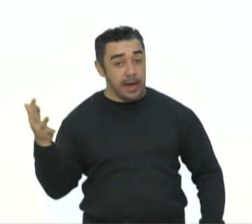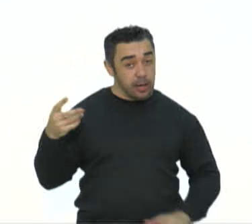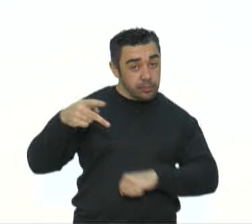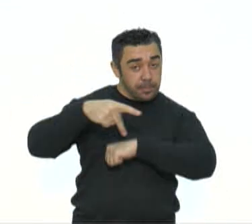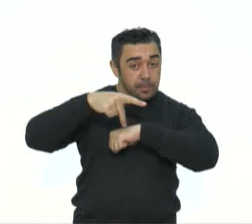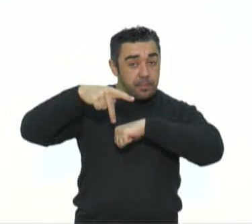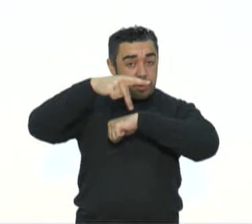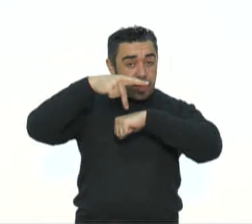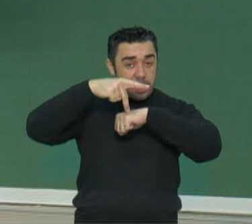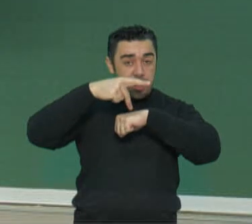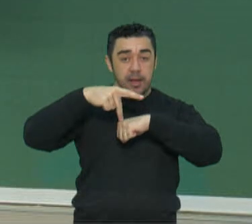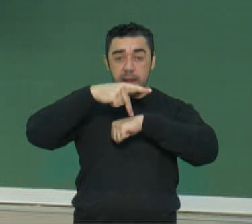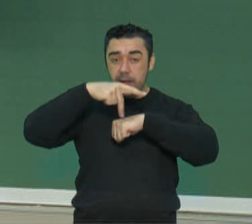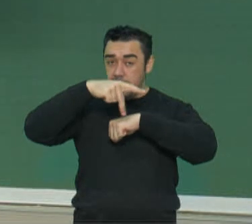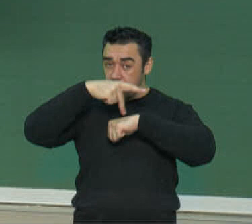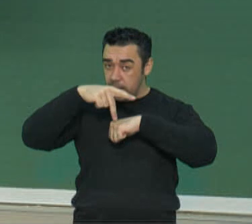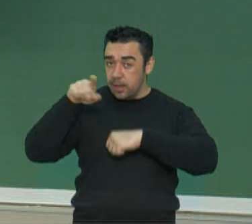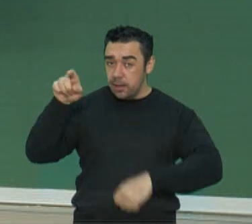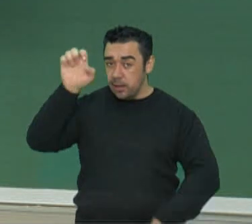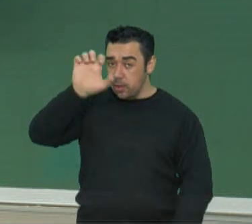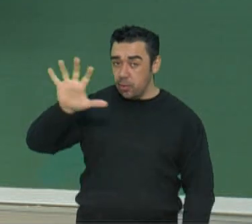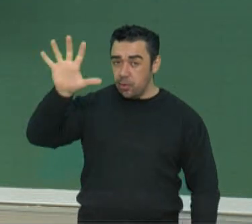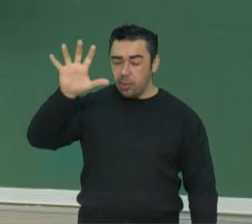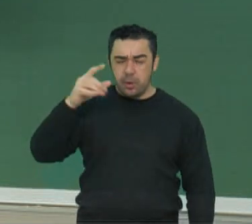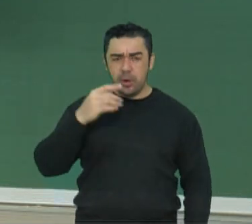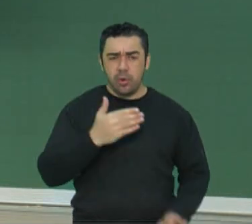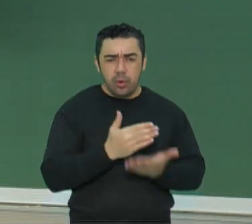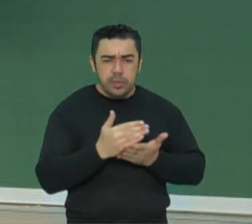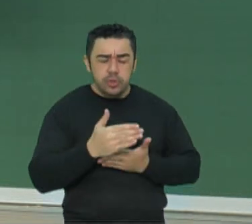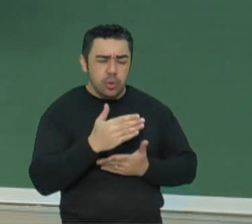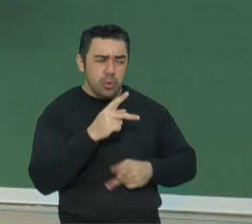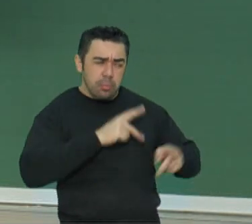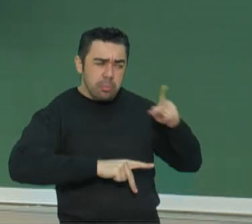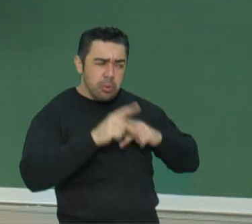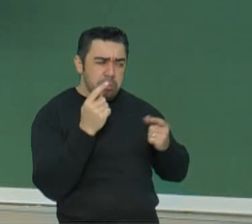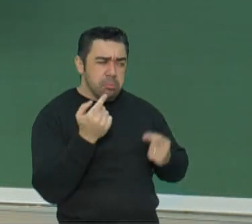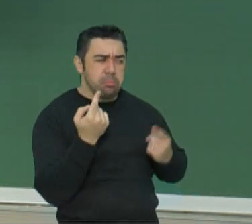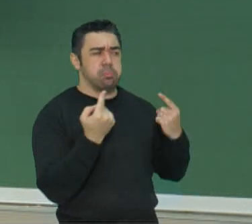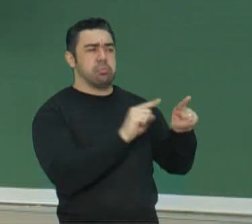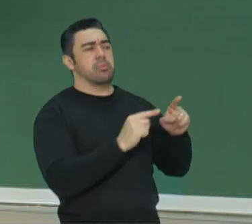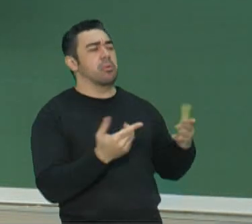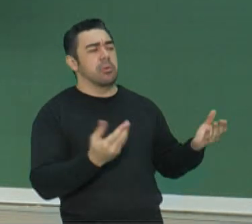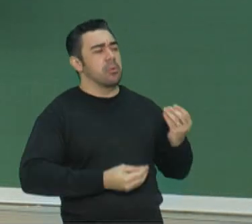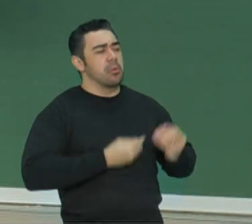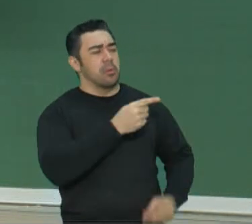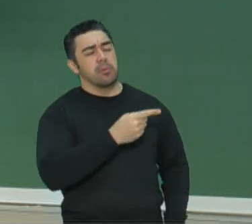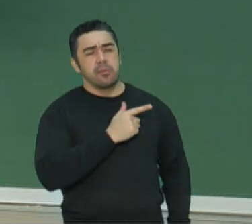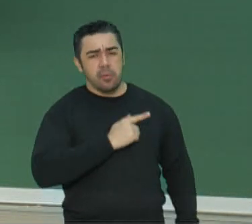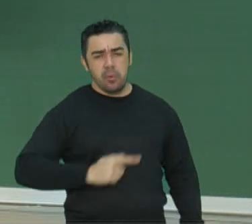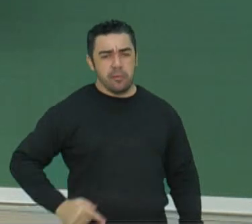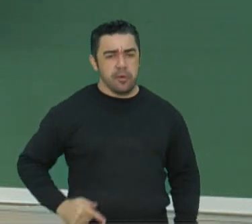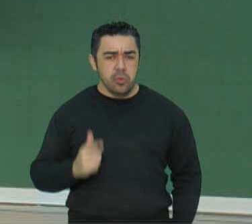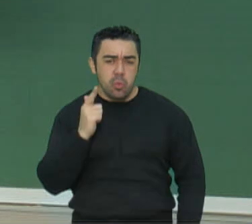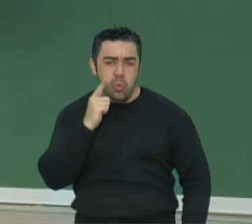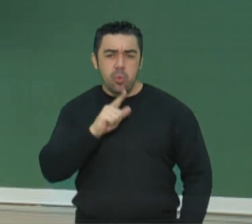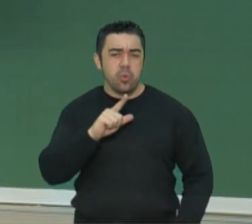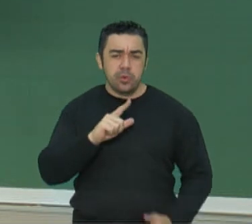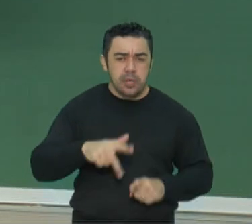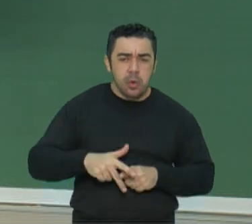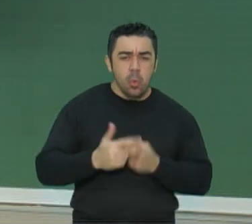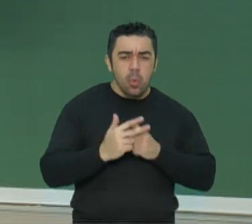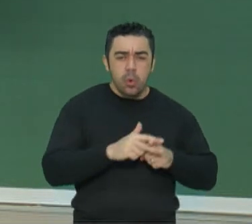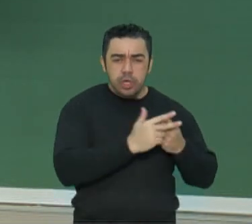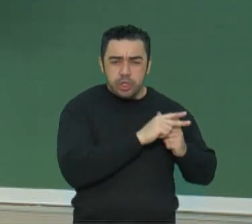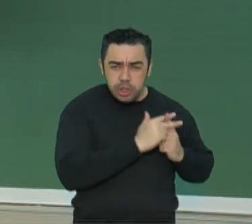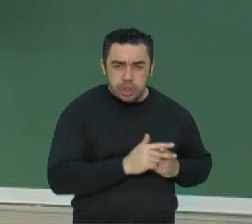o povo começou a contestar o poder desses governos. A capacidade desses governantes de consertar todos